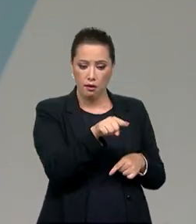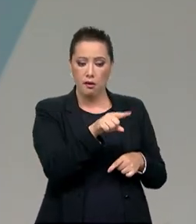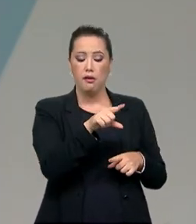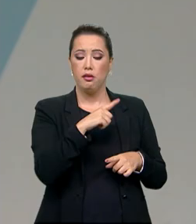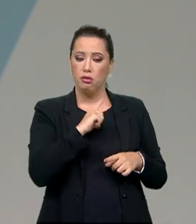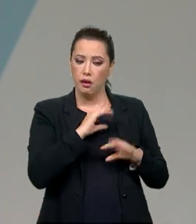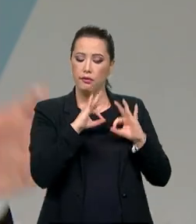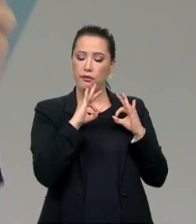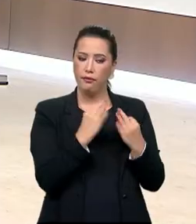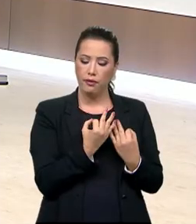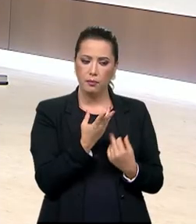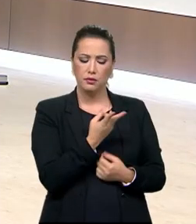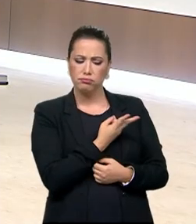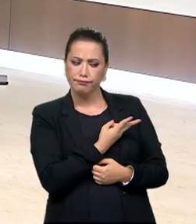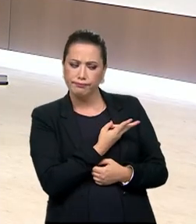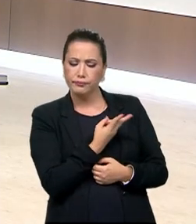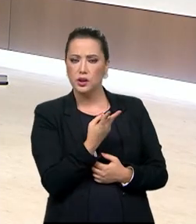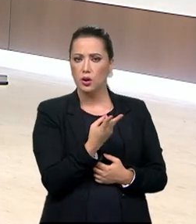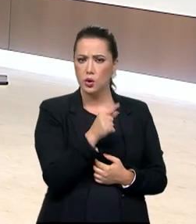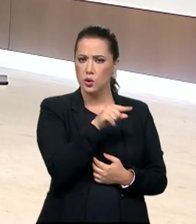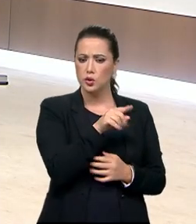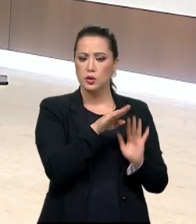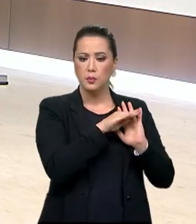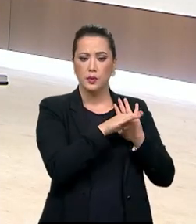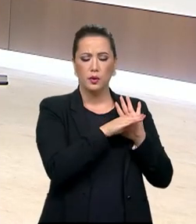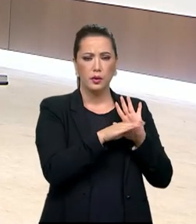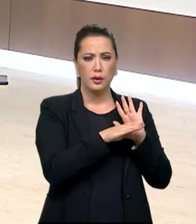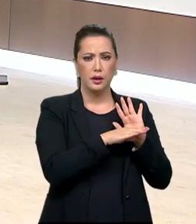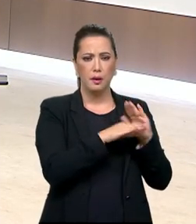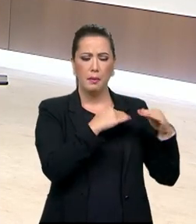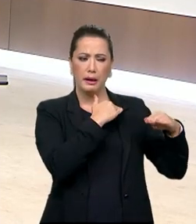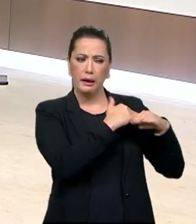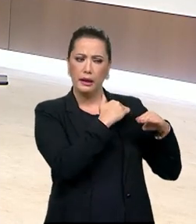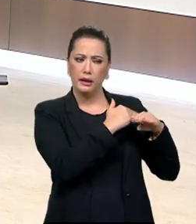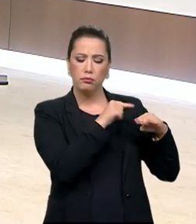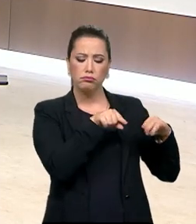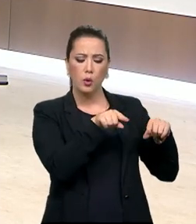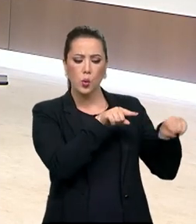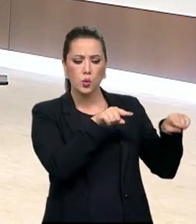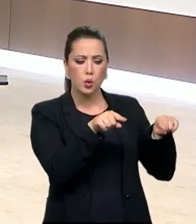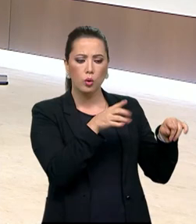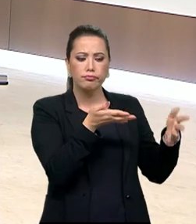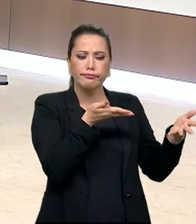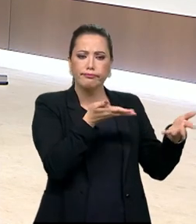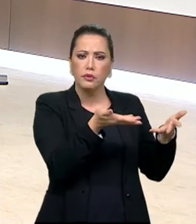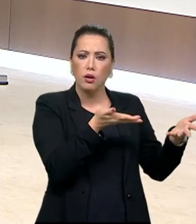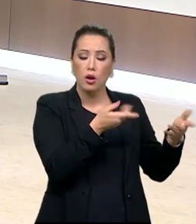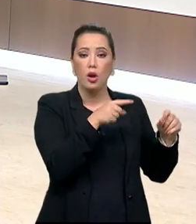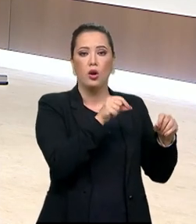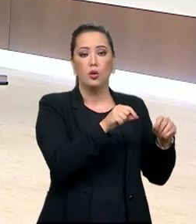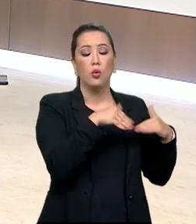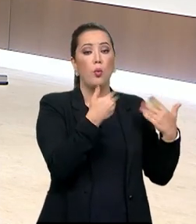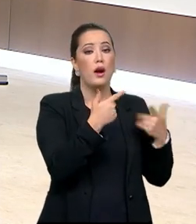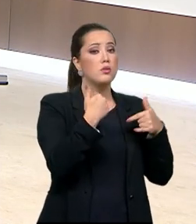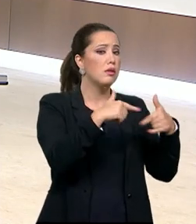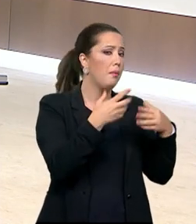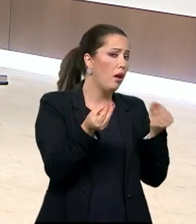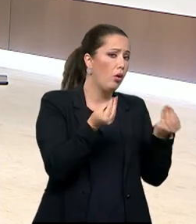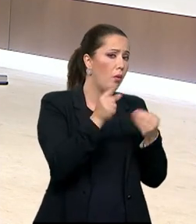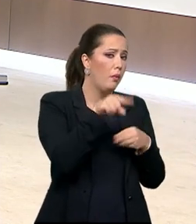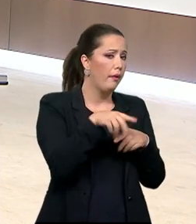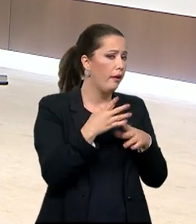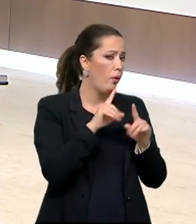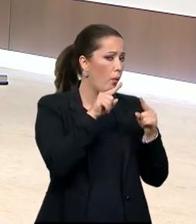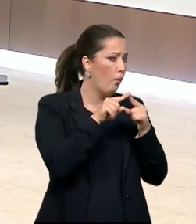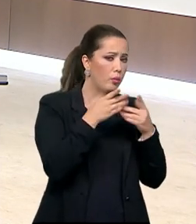família. E vocês têm esse programa Equilíbrio Trabalho-Família. Quais são as iniciativas do programa? Como é que ele